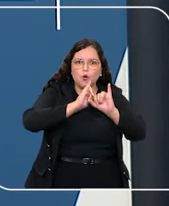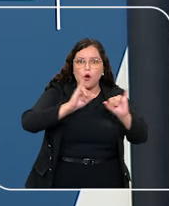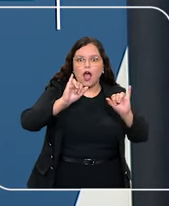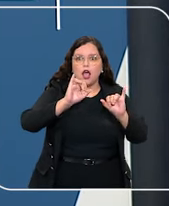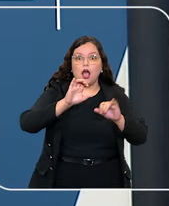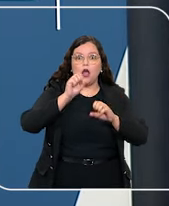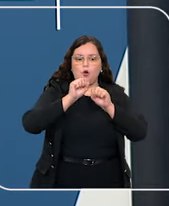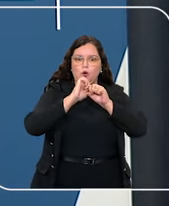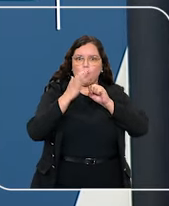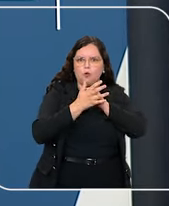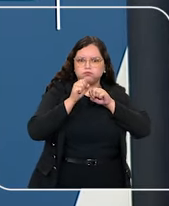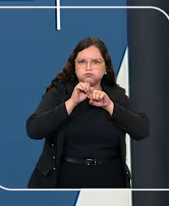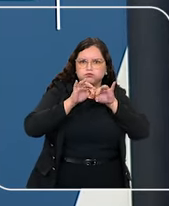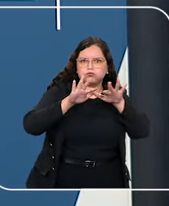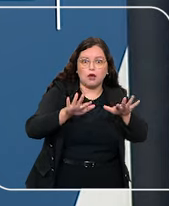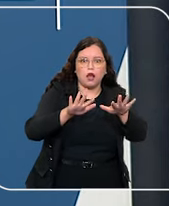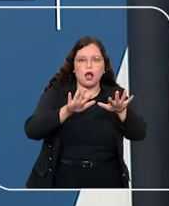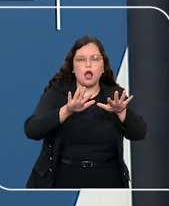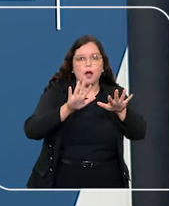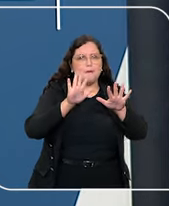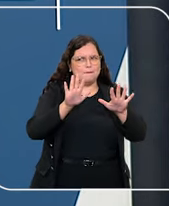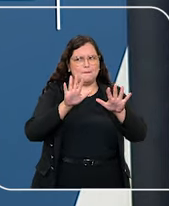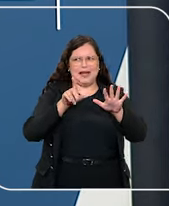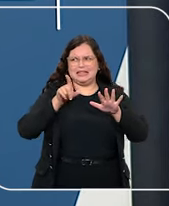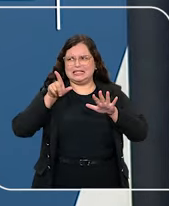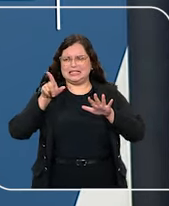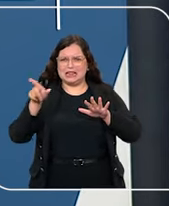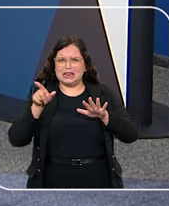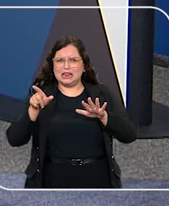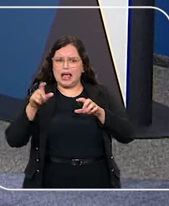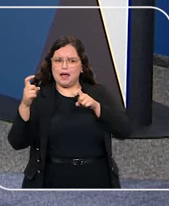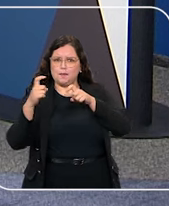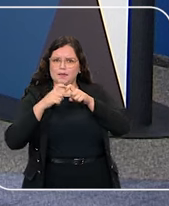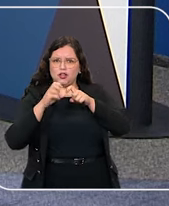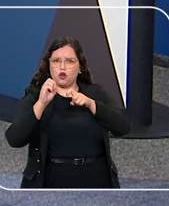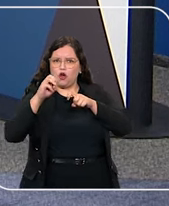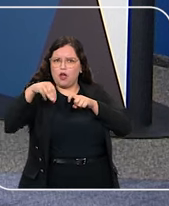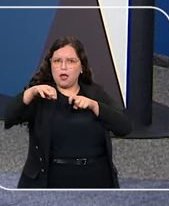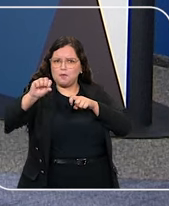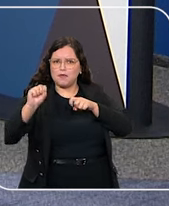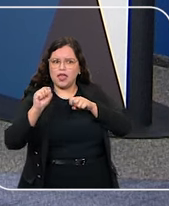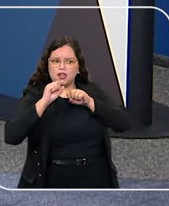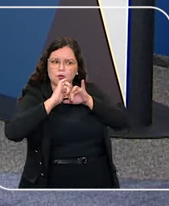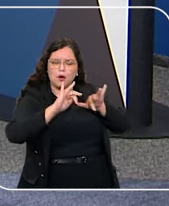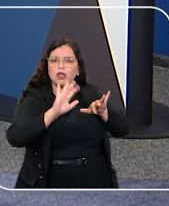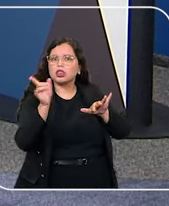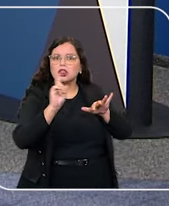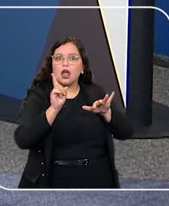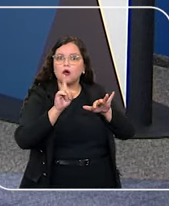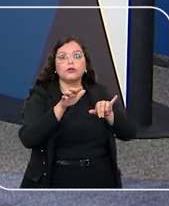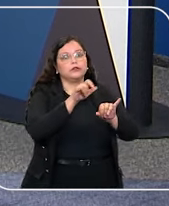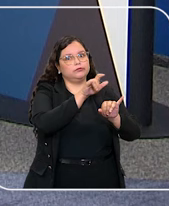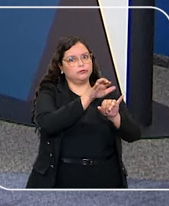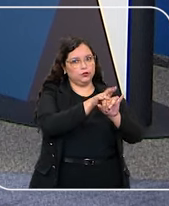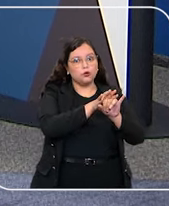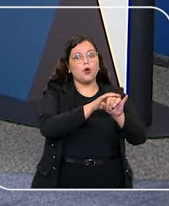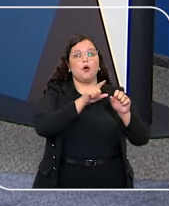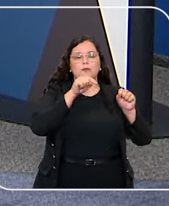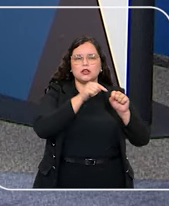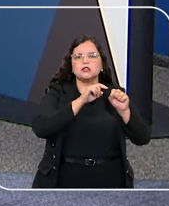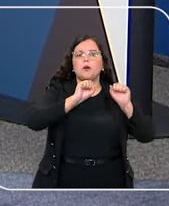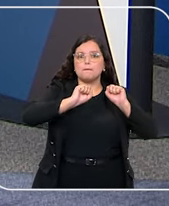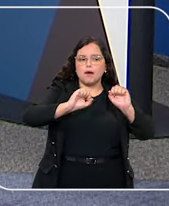-19 não recomendados pela Organização Mundial da Saúde. Para os ministros, o provedor pode, por conta própria,